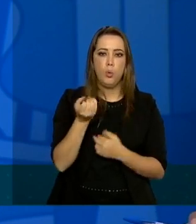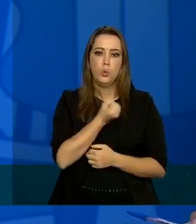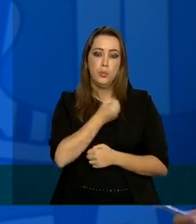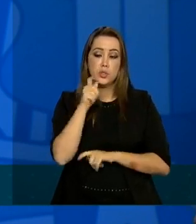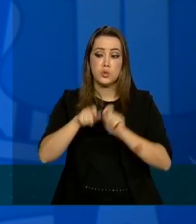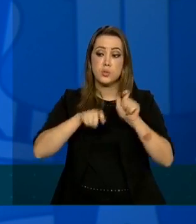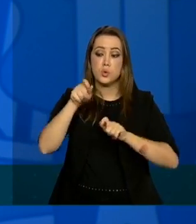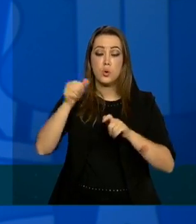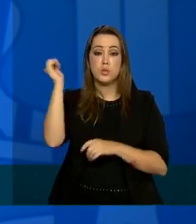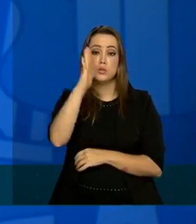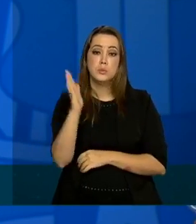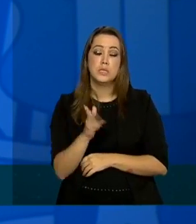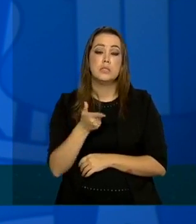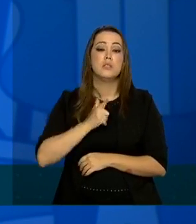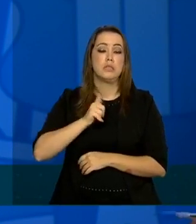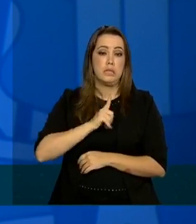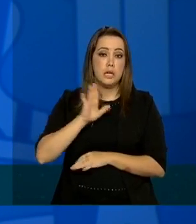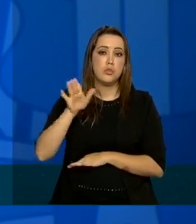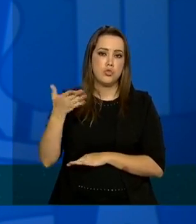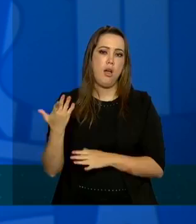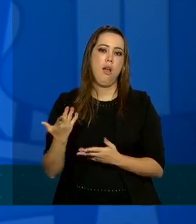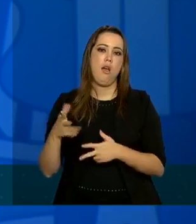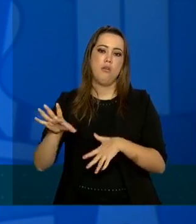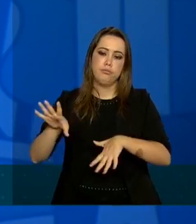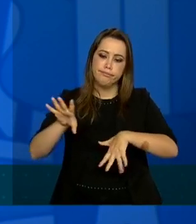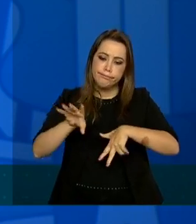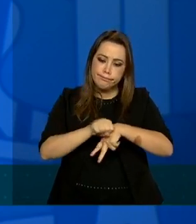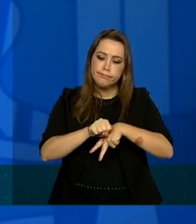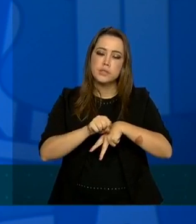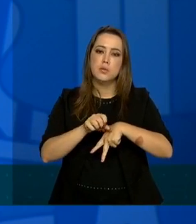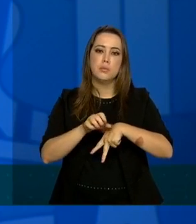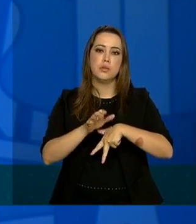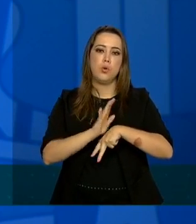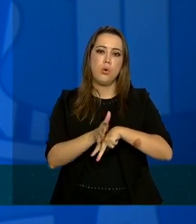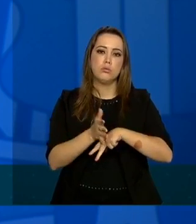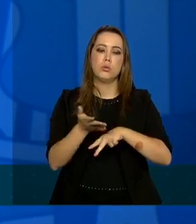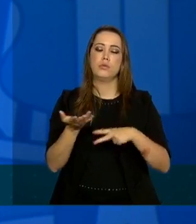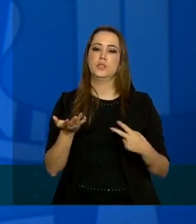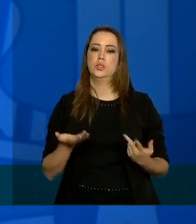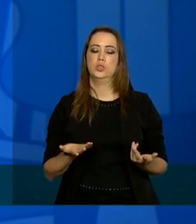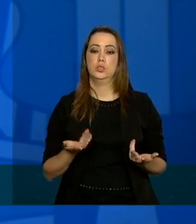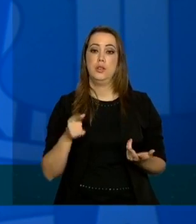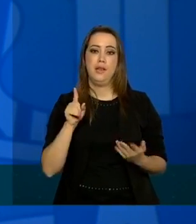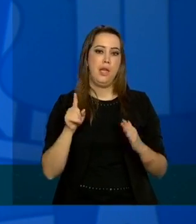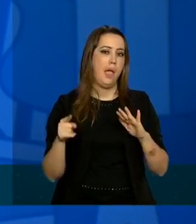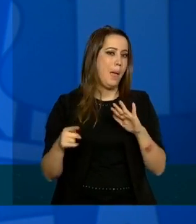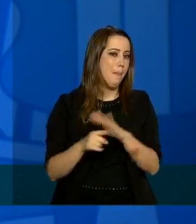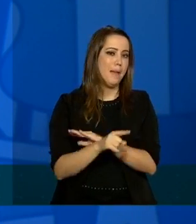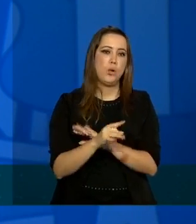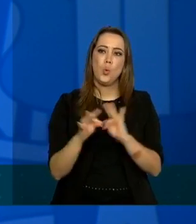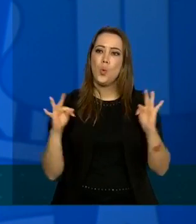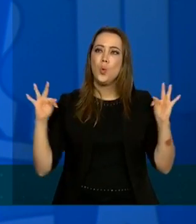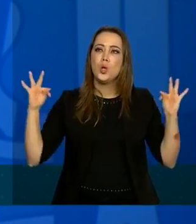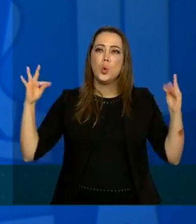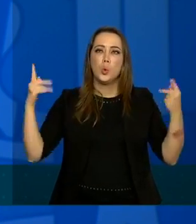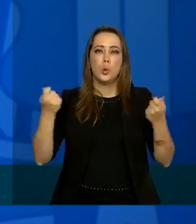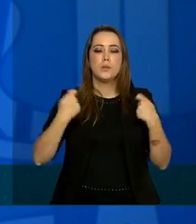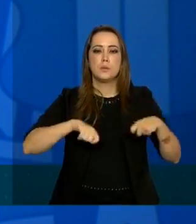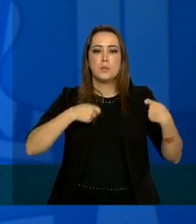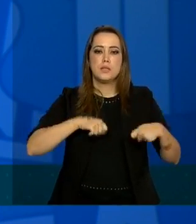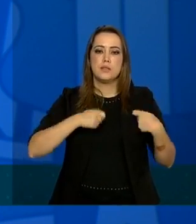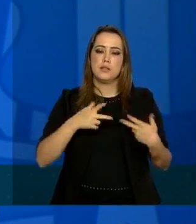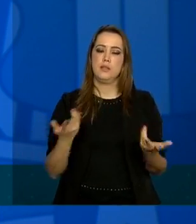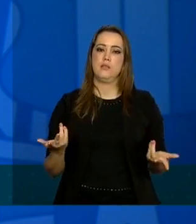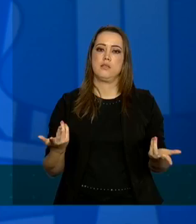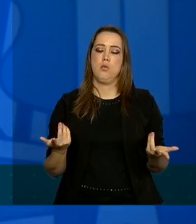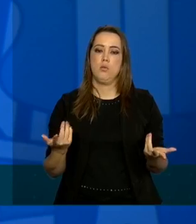pessoas no Brasil já tiveram contato com o vírus essa é a pergunta que todo mundo precisa se fazer e que a gente